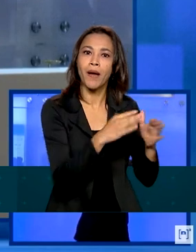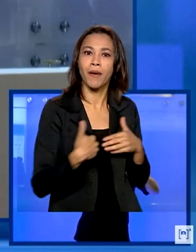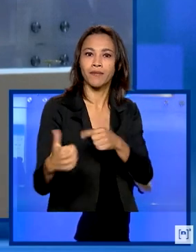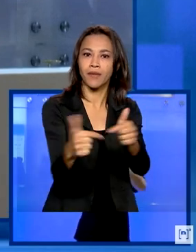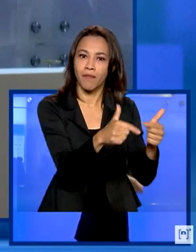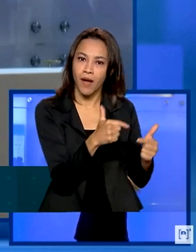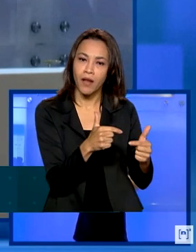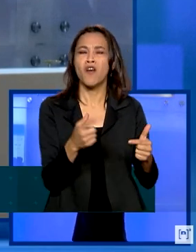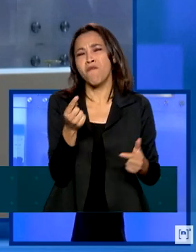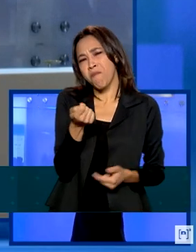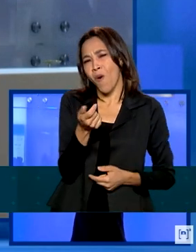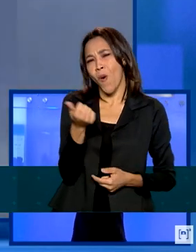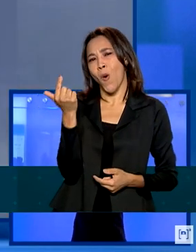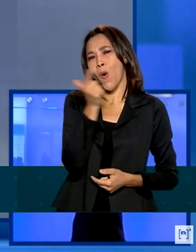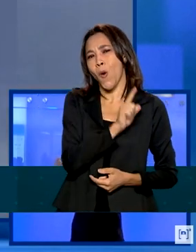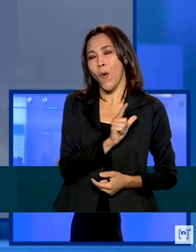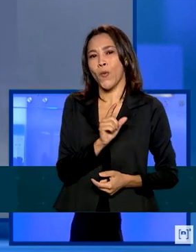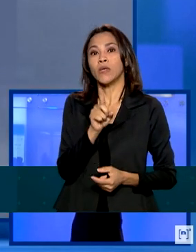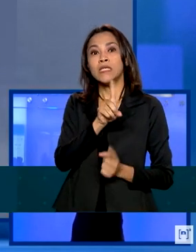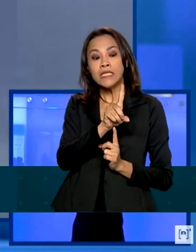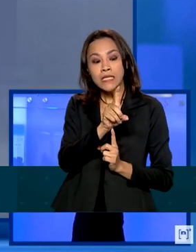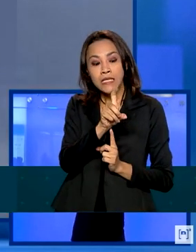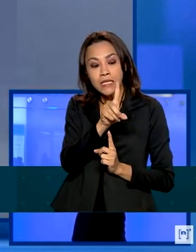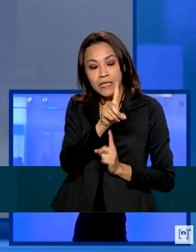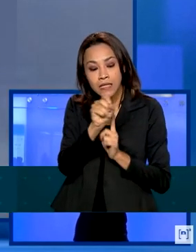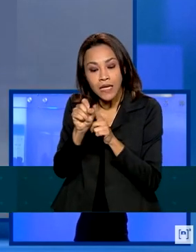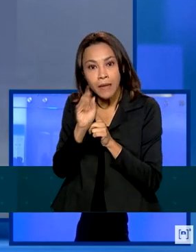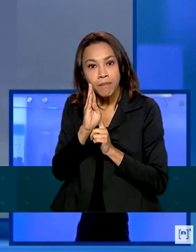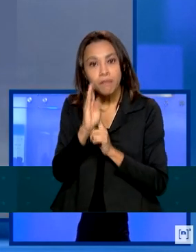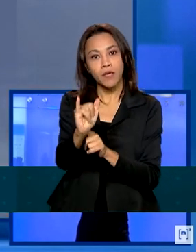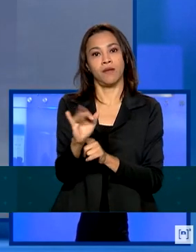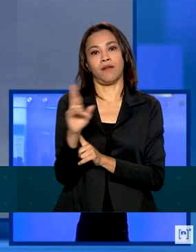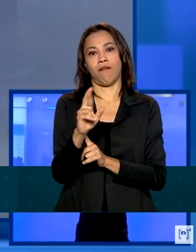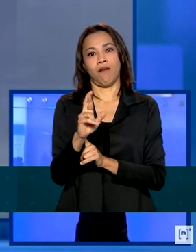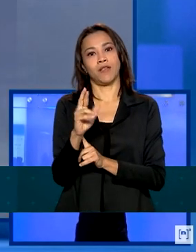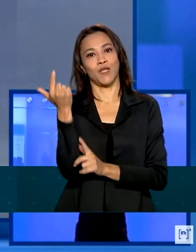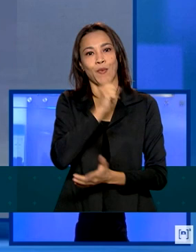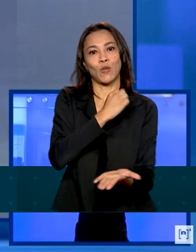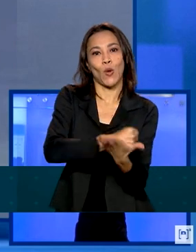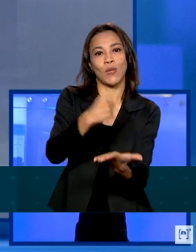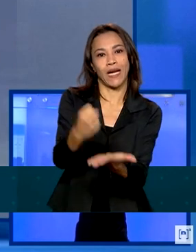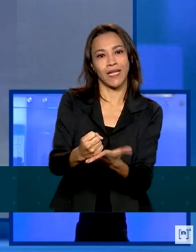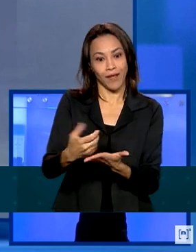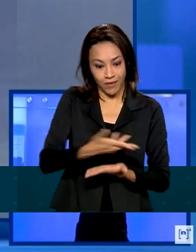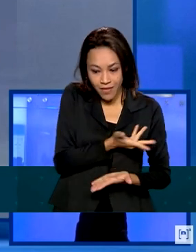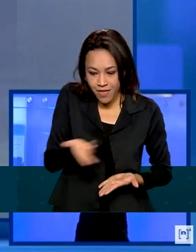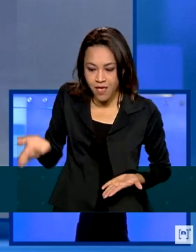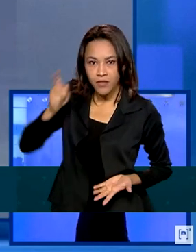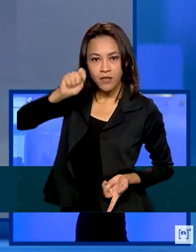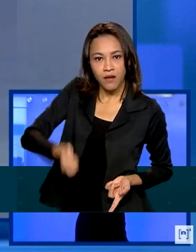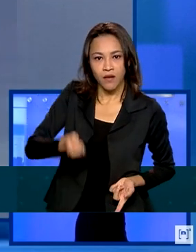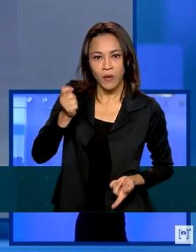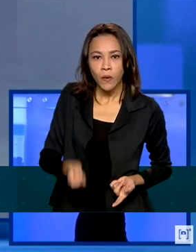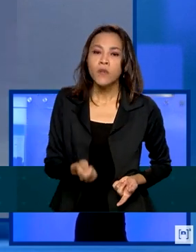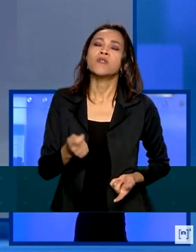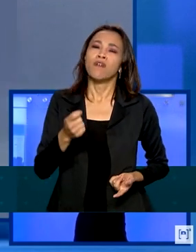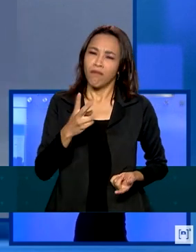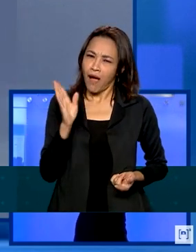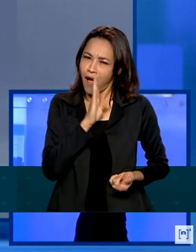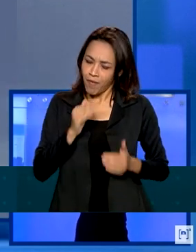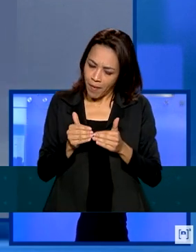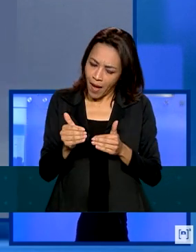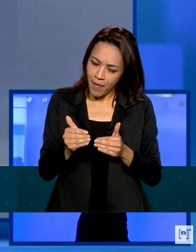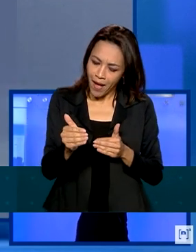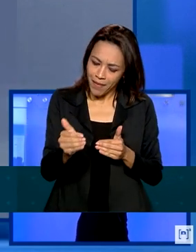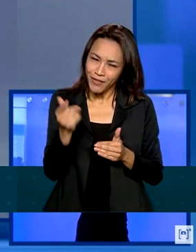pouco para a gente alcançar os 100 bilhões de reais contratados nesses 79 leilões. Então, em breve, a gente vai estar rompendo essa